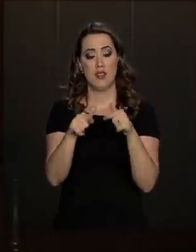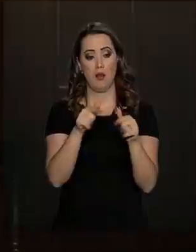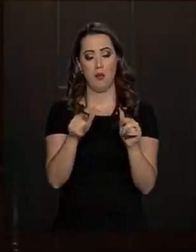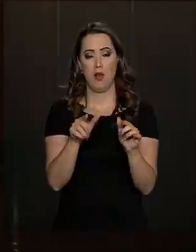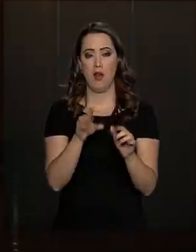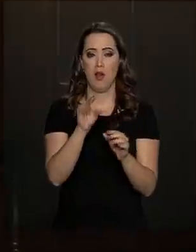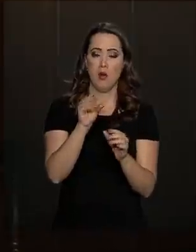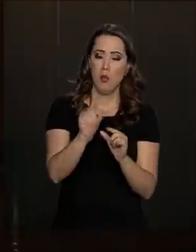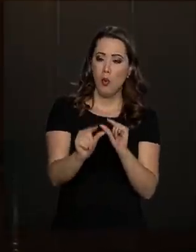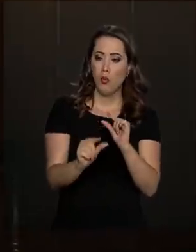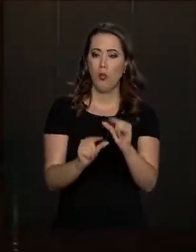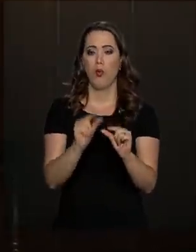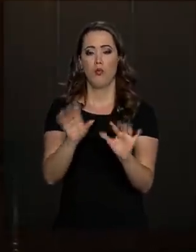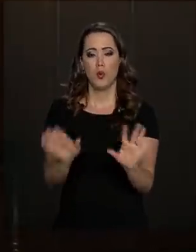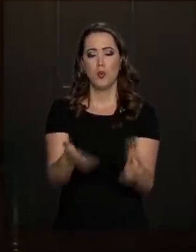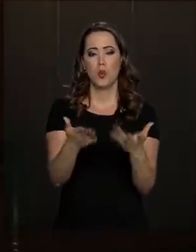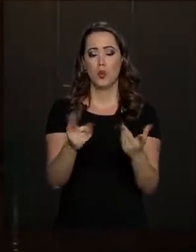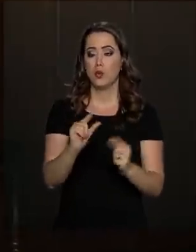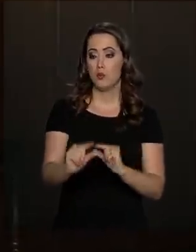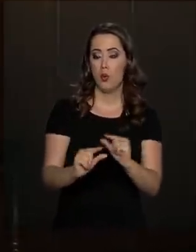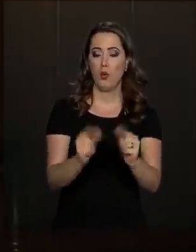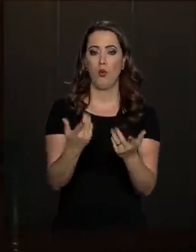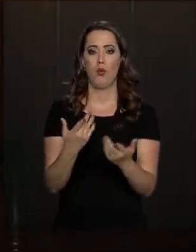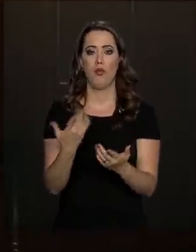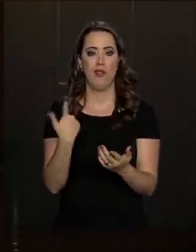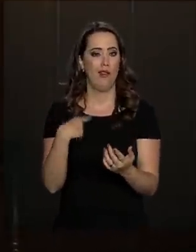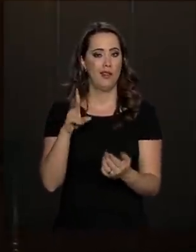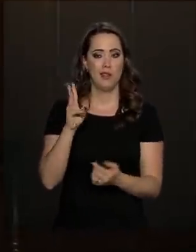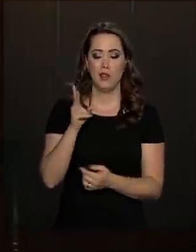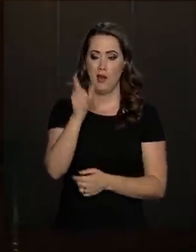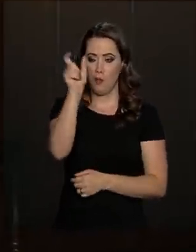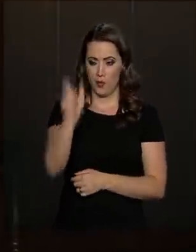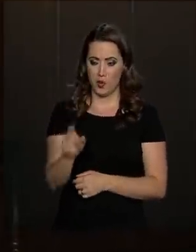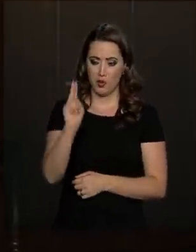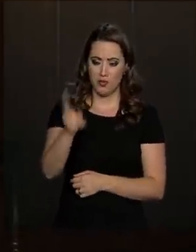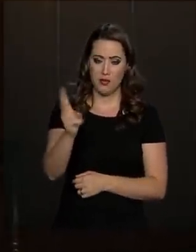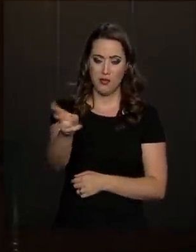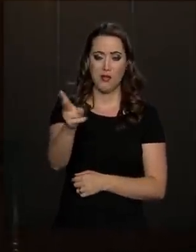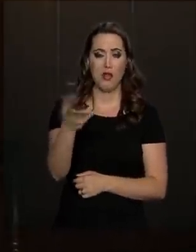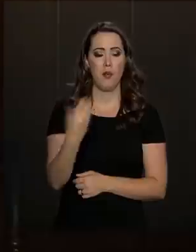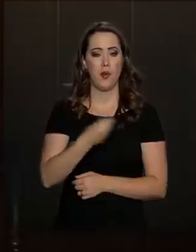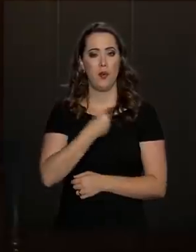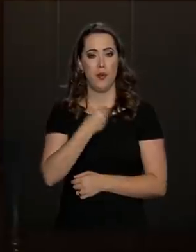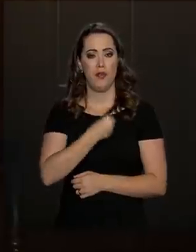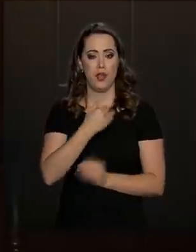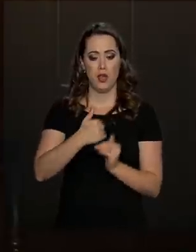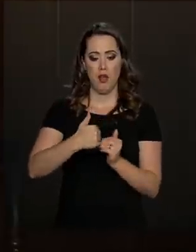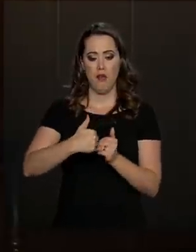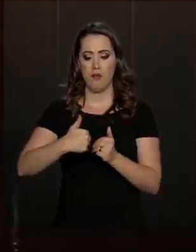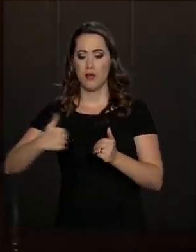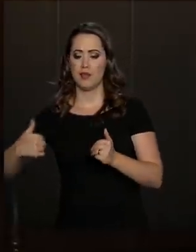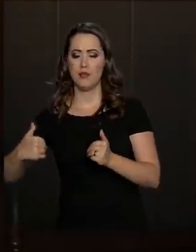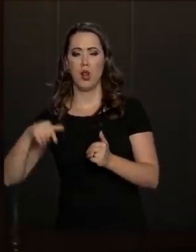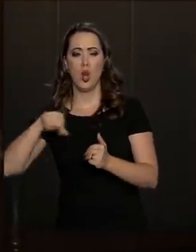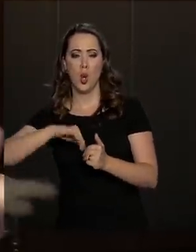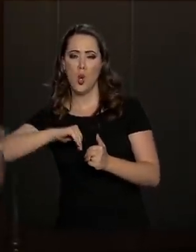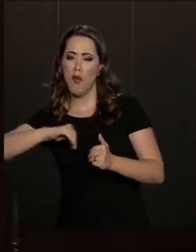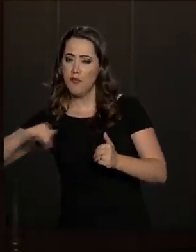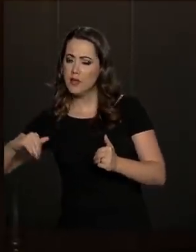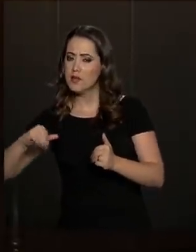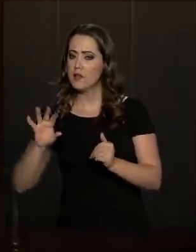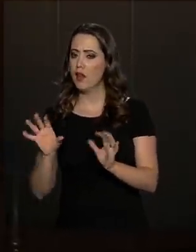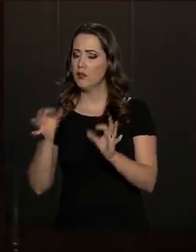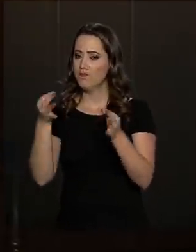e essas pessoas estão condenadas não só a uma vida à margem do sistema oficial, como também já